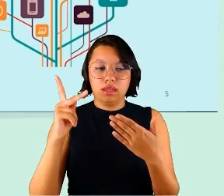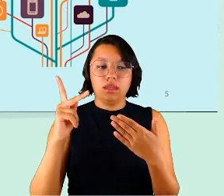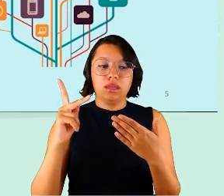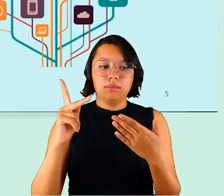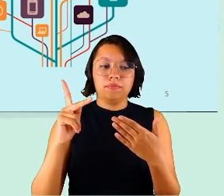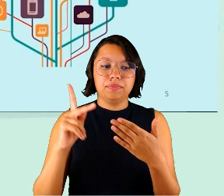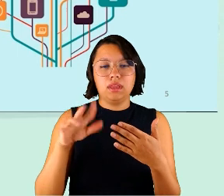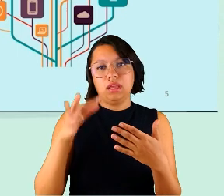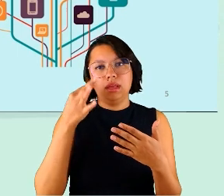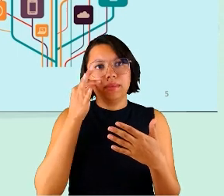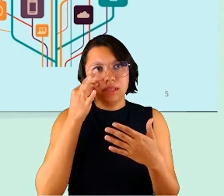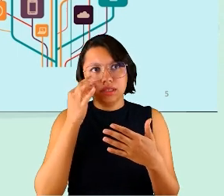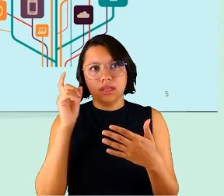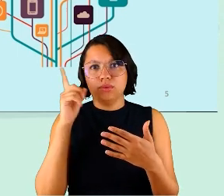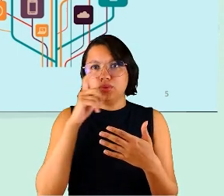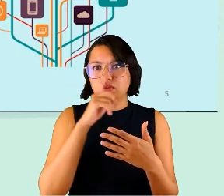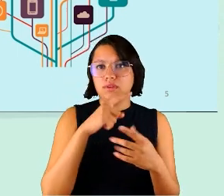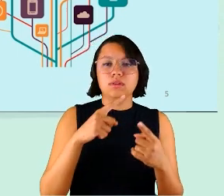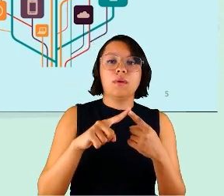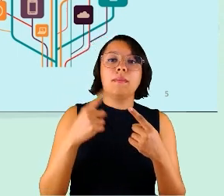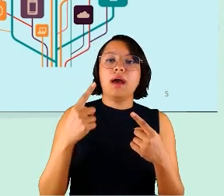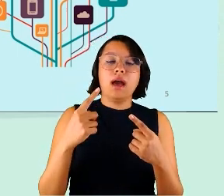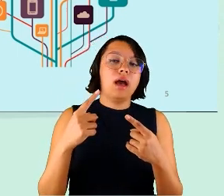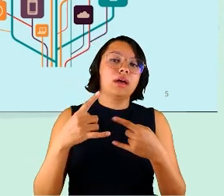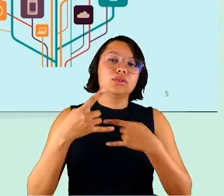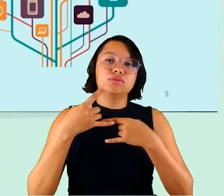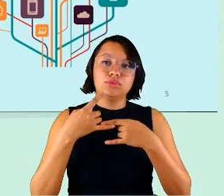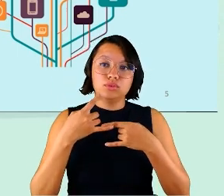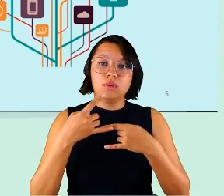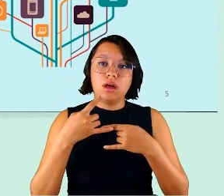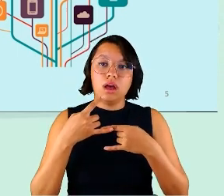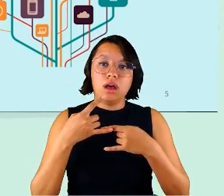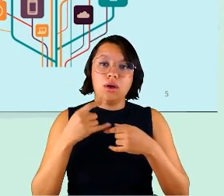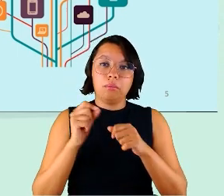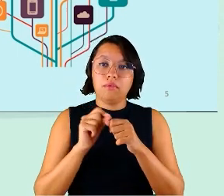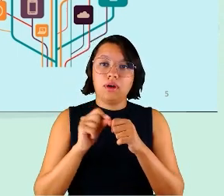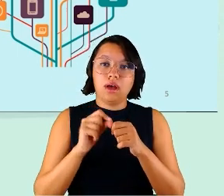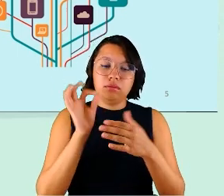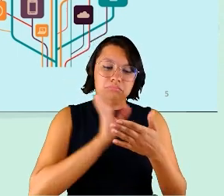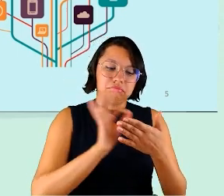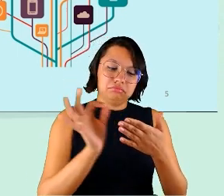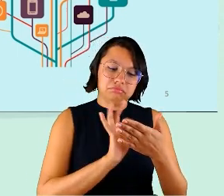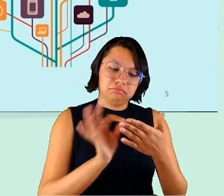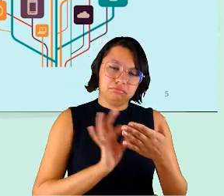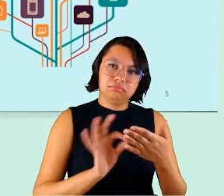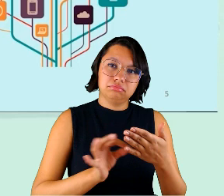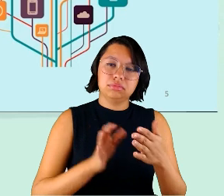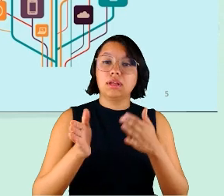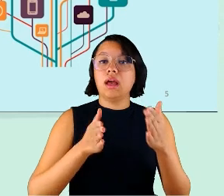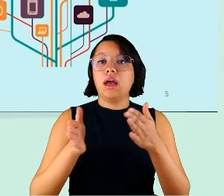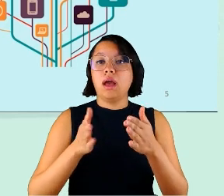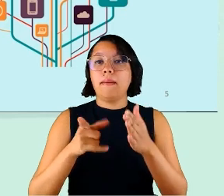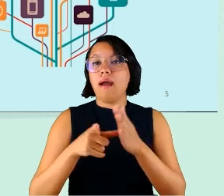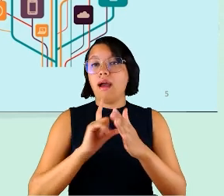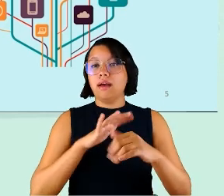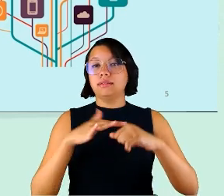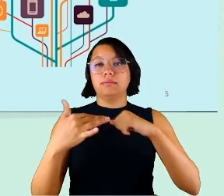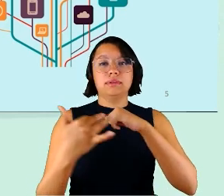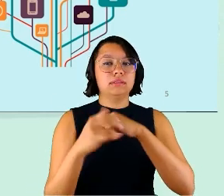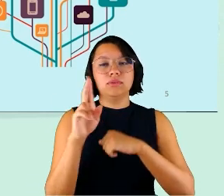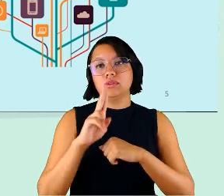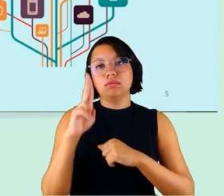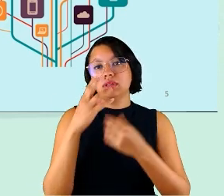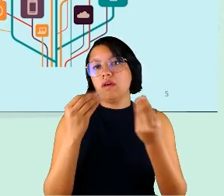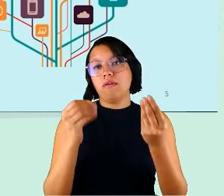ele é difícil, mas que o feedback feito por escrito e naquele período pré-pandemia não se utilizava